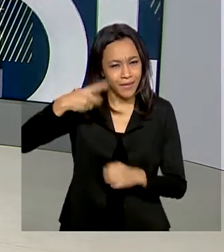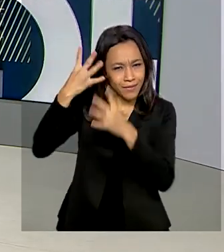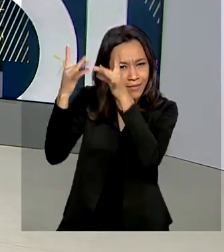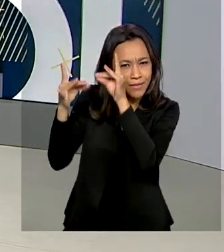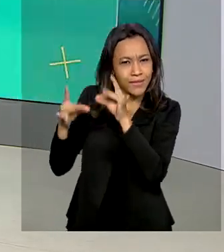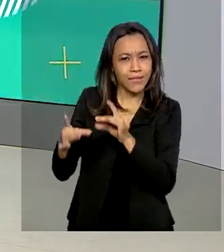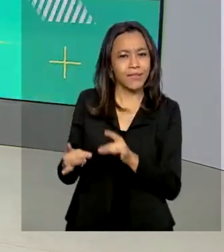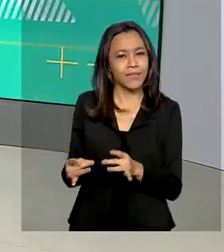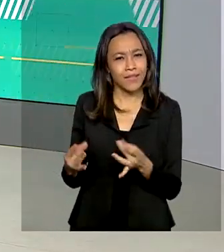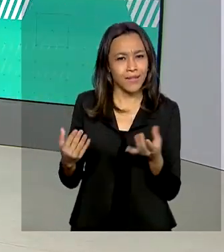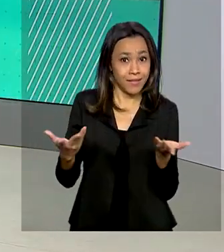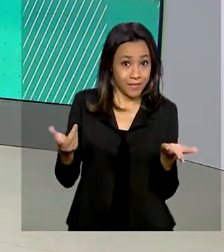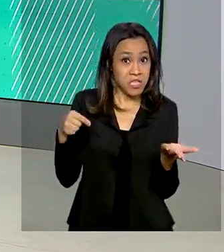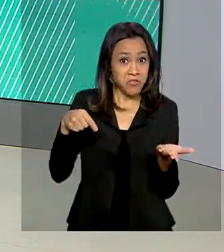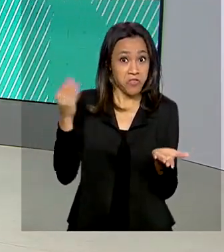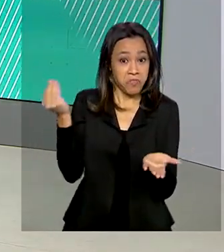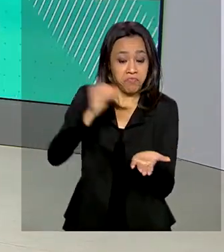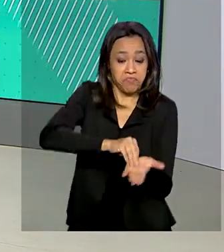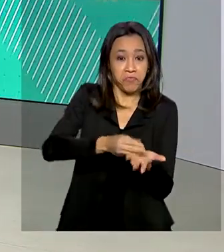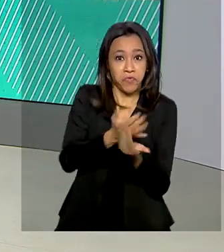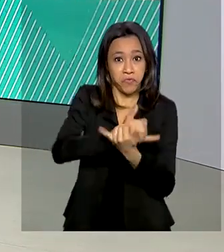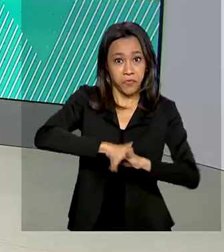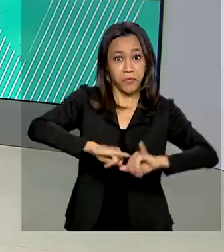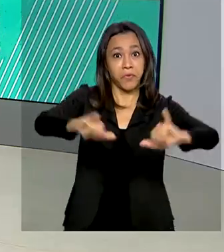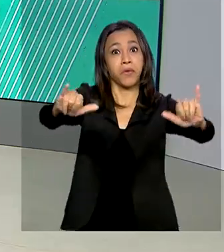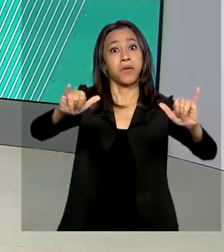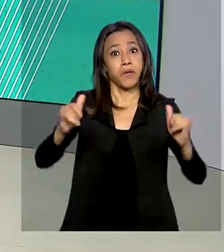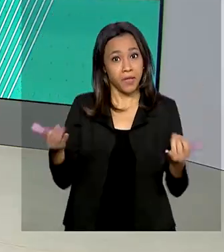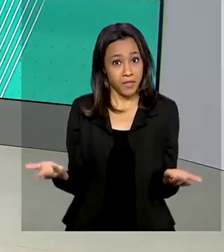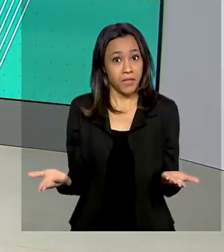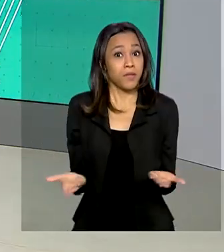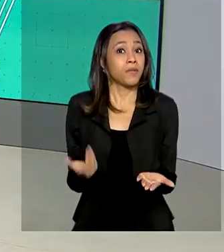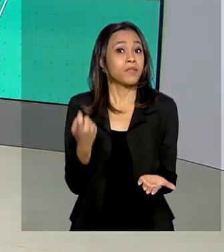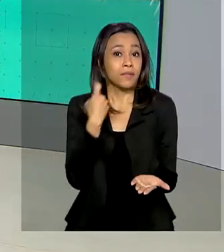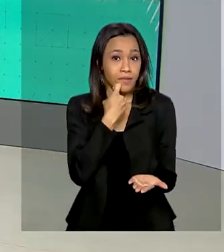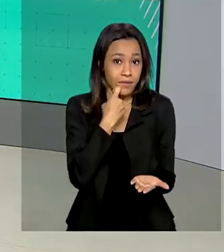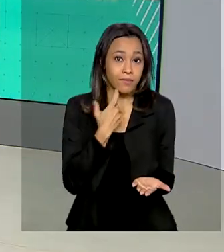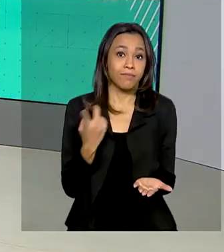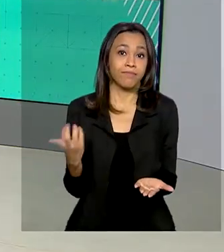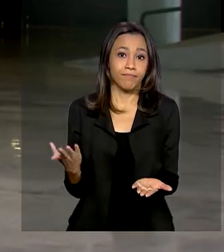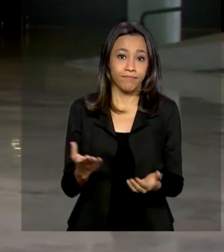detalhes dessa medida publicada no Diário Oficial da União desta sexta-feira.